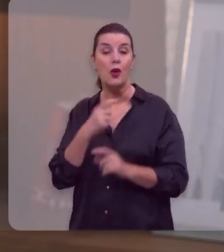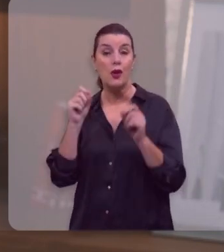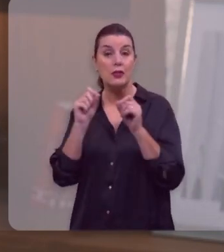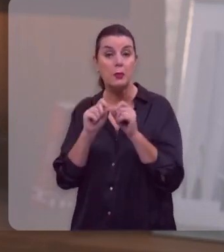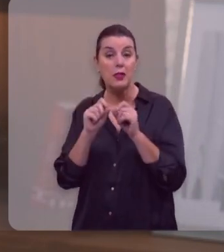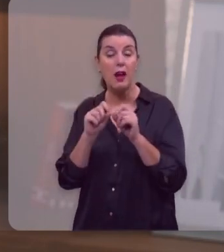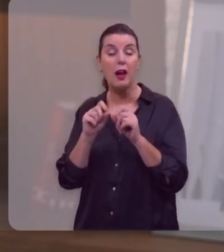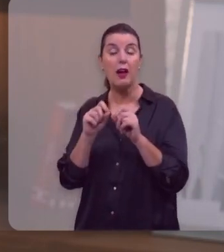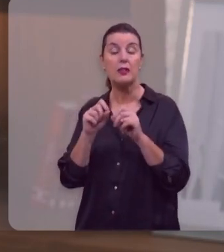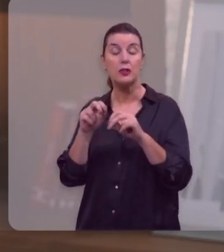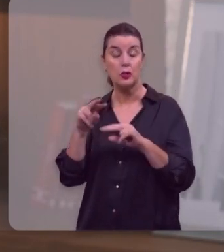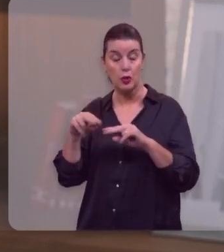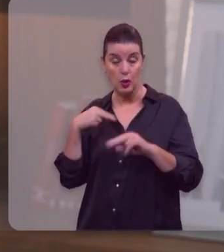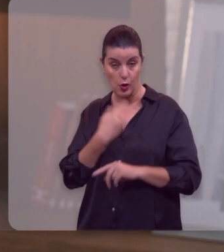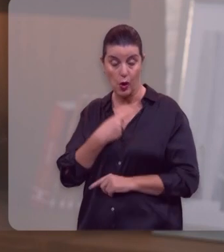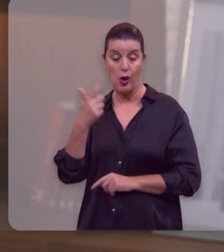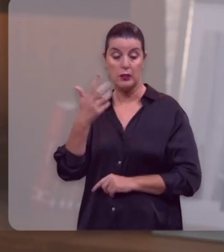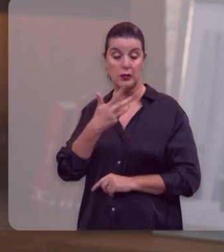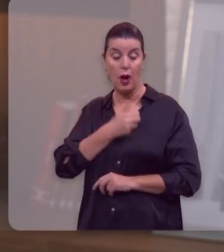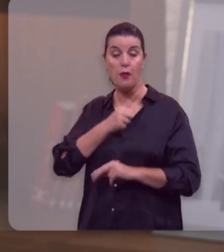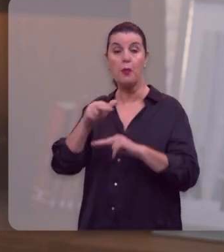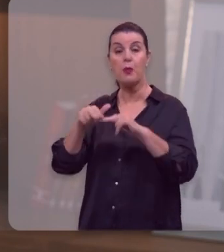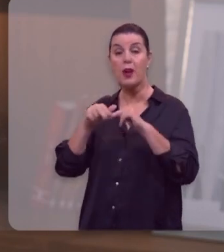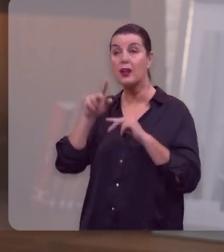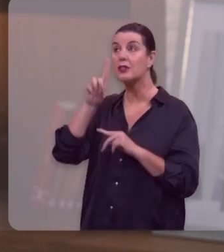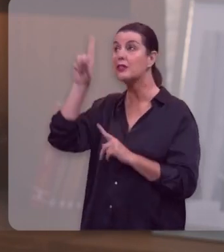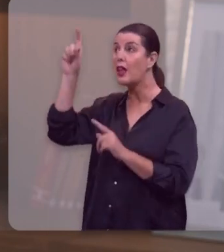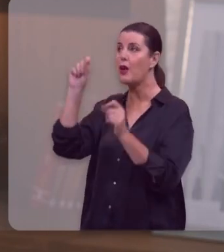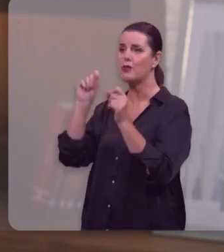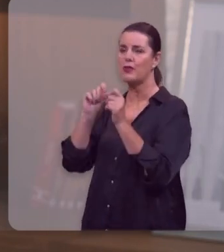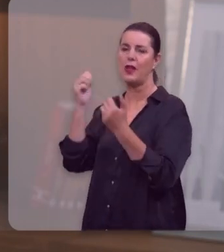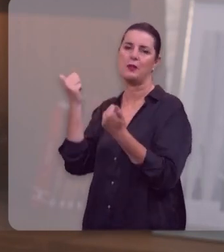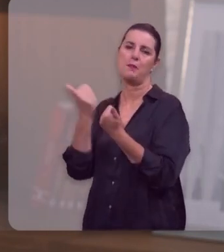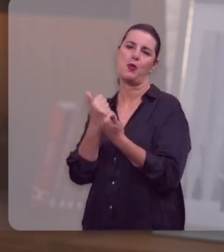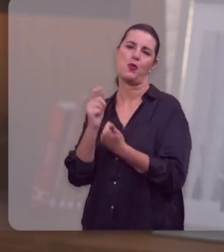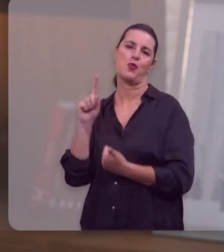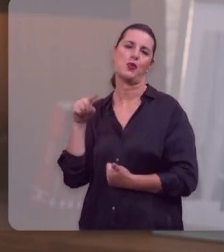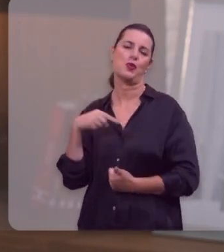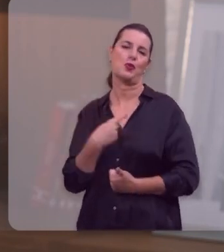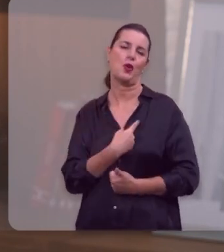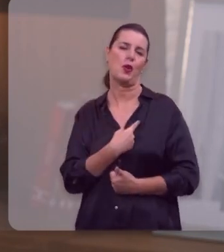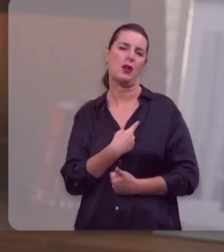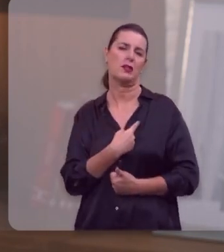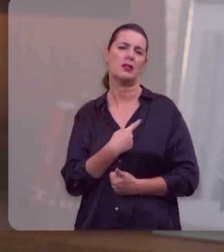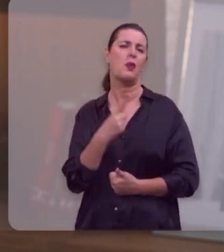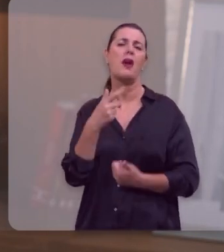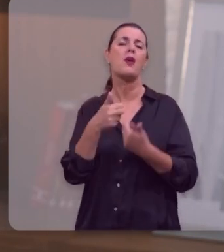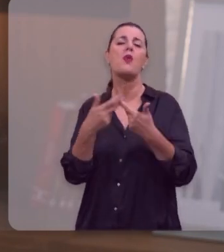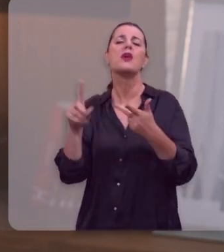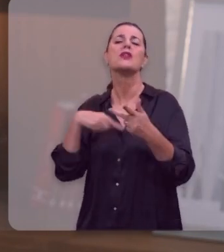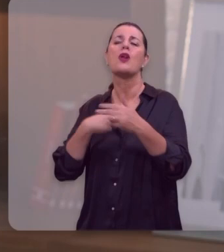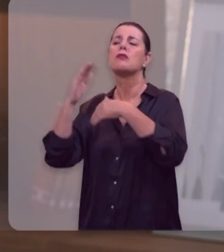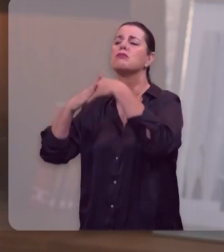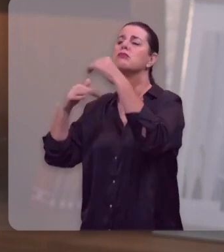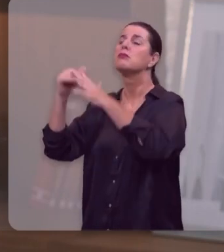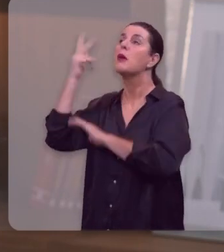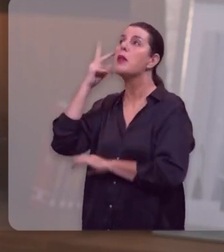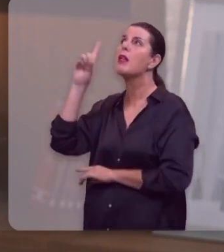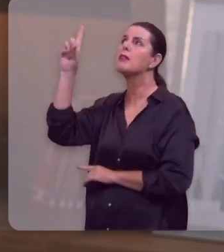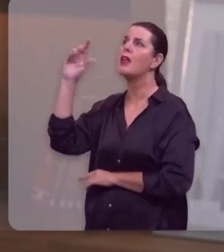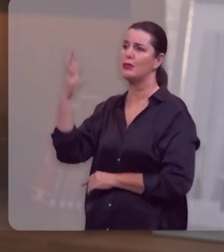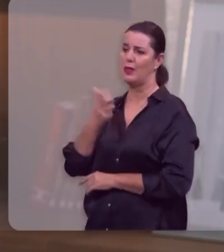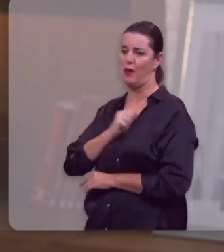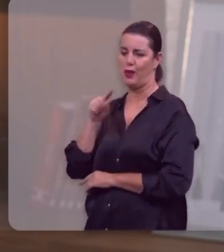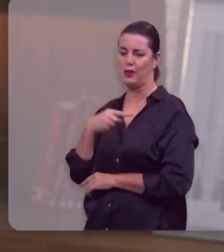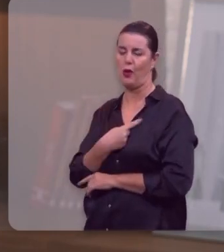em seu Filho. Não é a obra que realizamos para Deus que nos salva. É a obra que